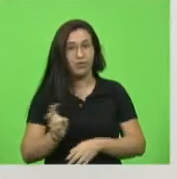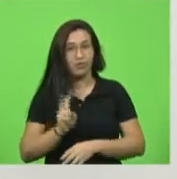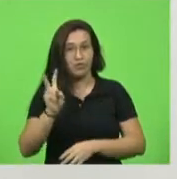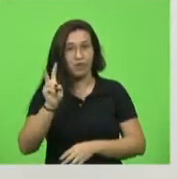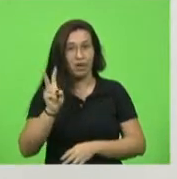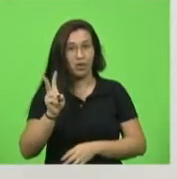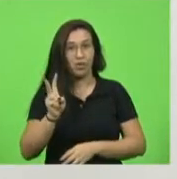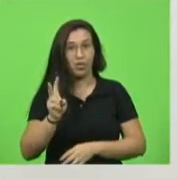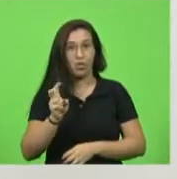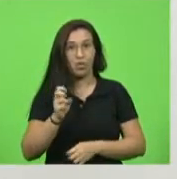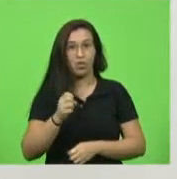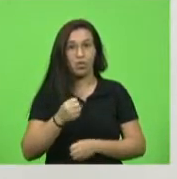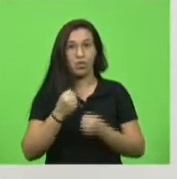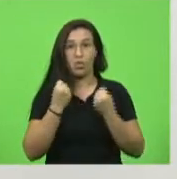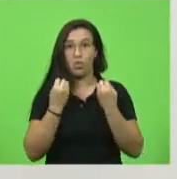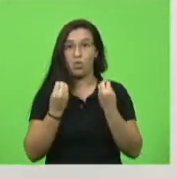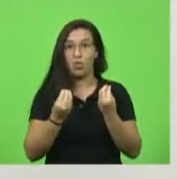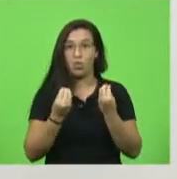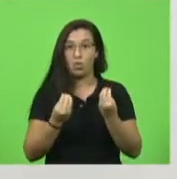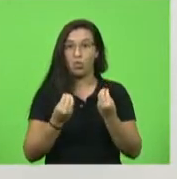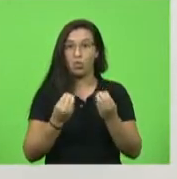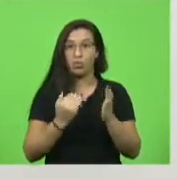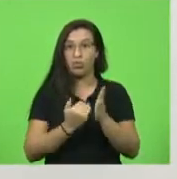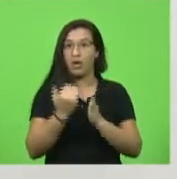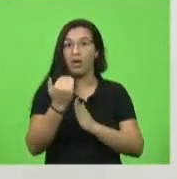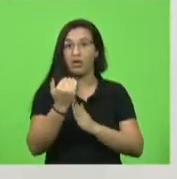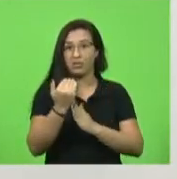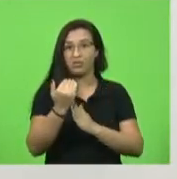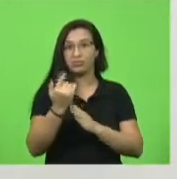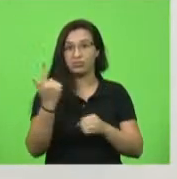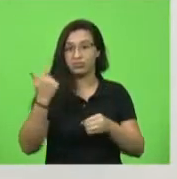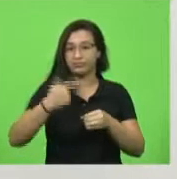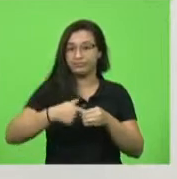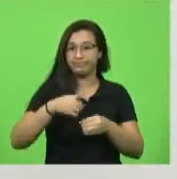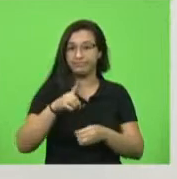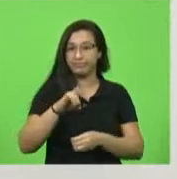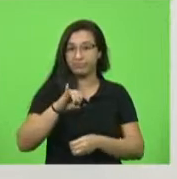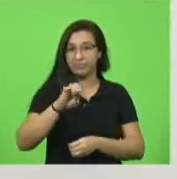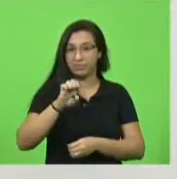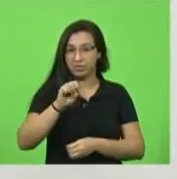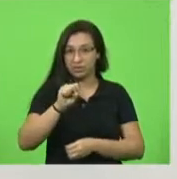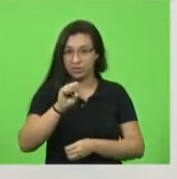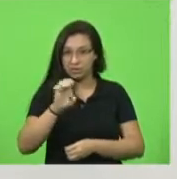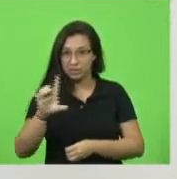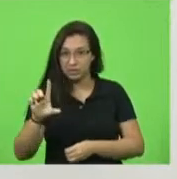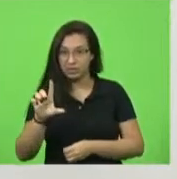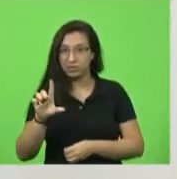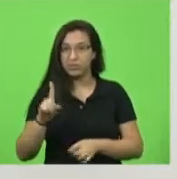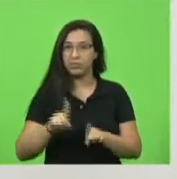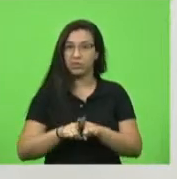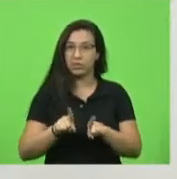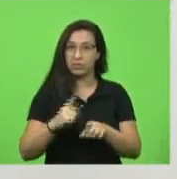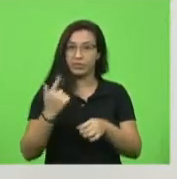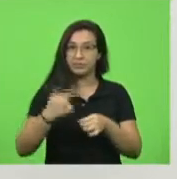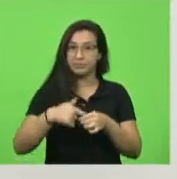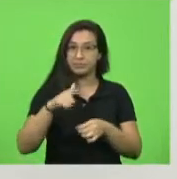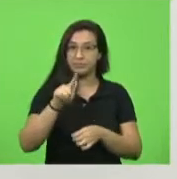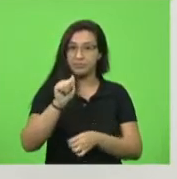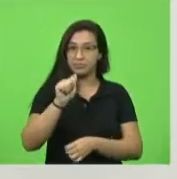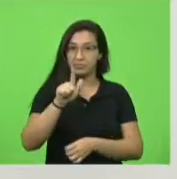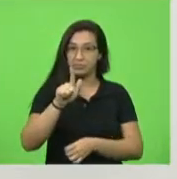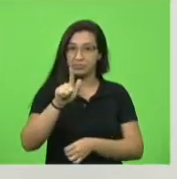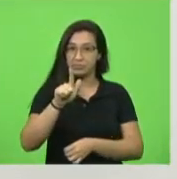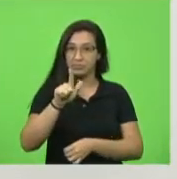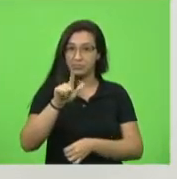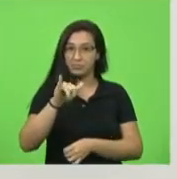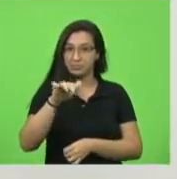os combustíveis em principalmente o diesel e a gasolina para os transportadores aí de táxi e